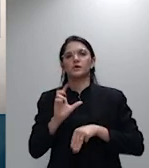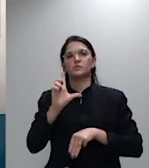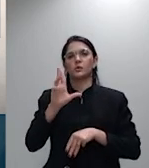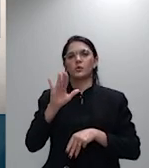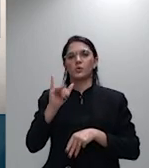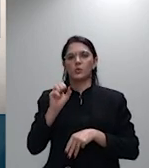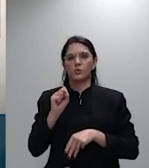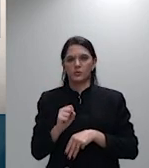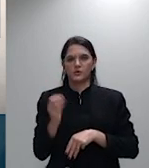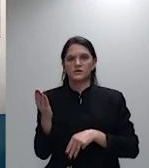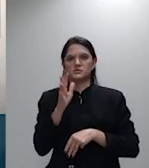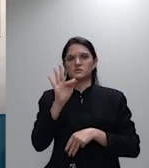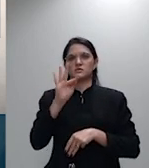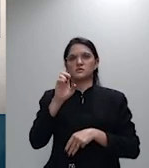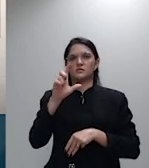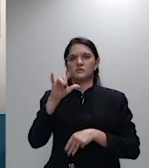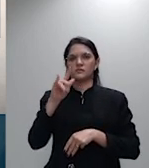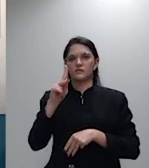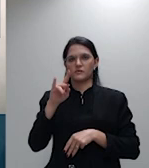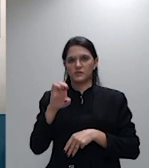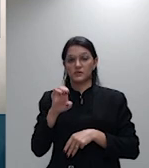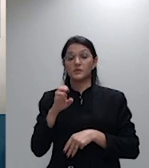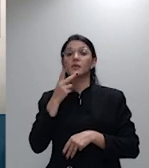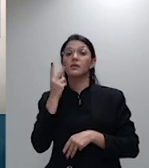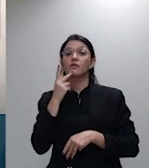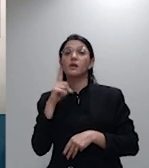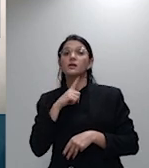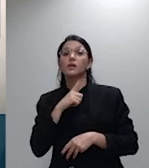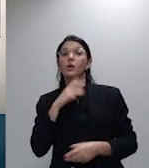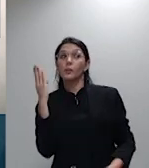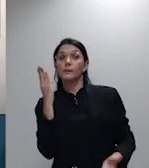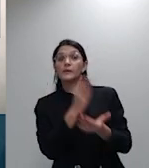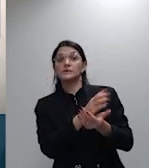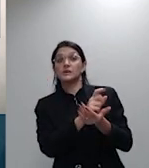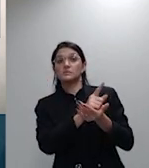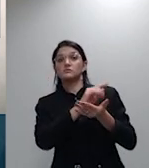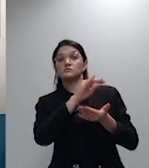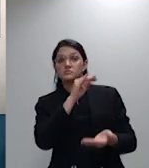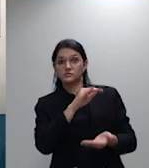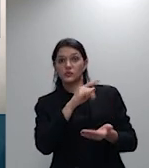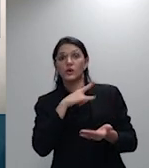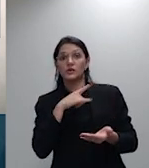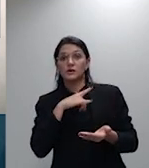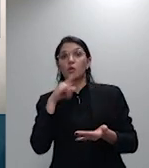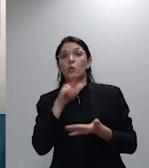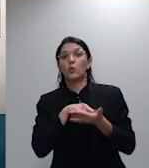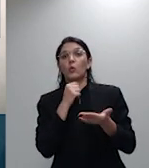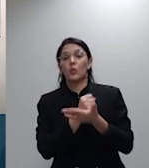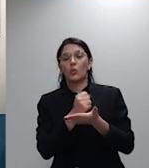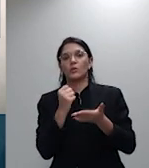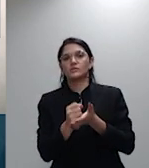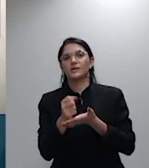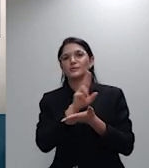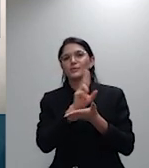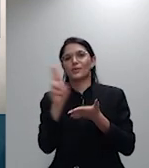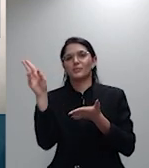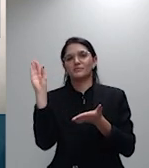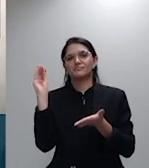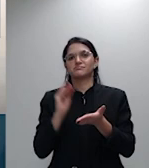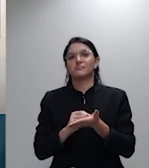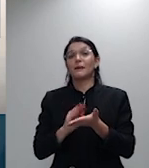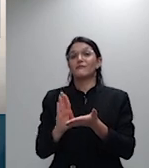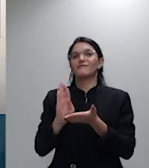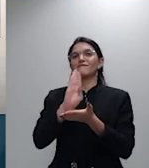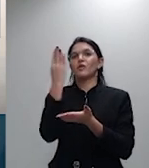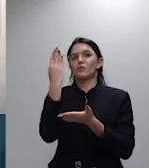Ação declaratória de inexistência de débito, contrato, suposta assinatura falsificada. A inversão do